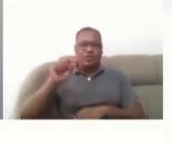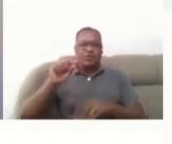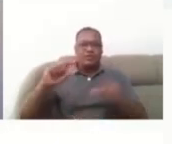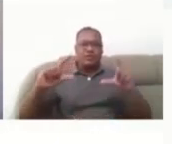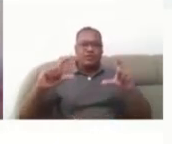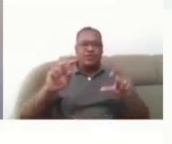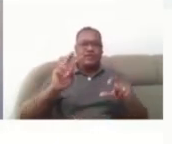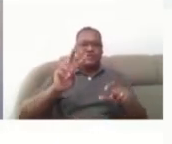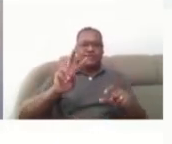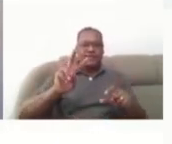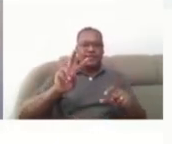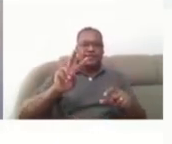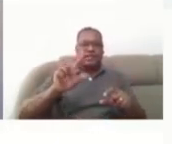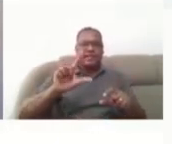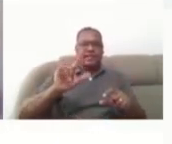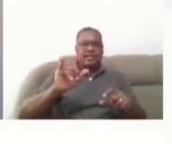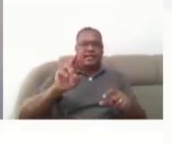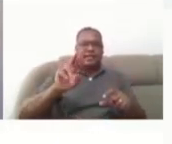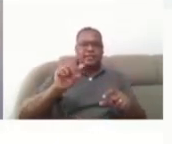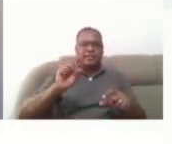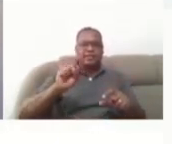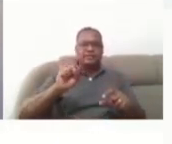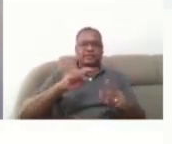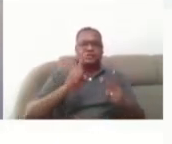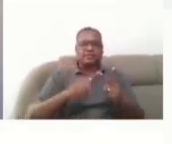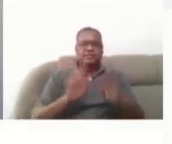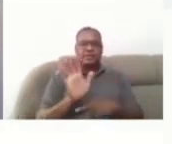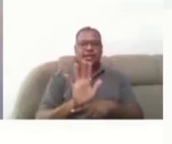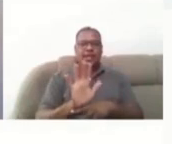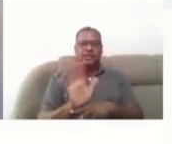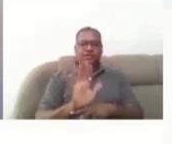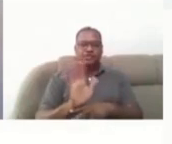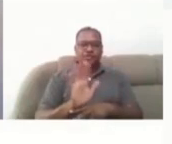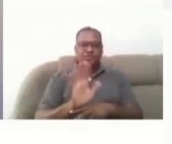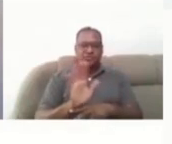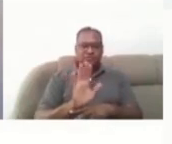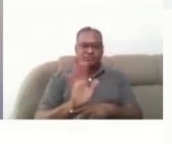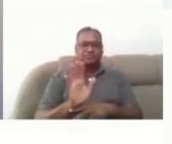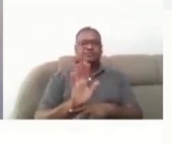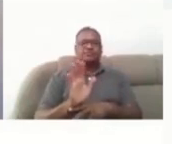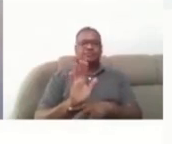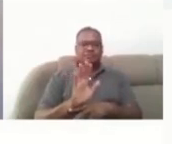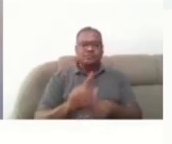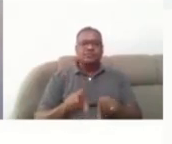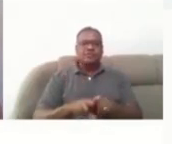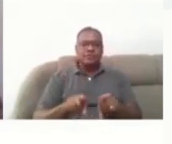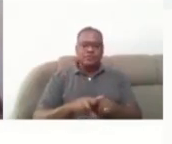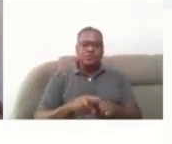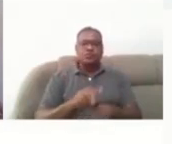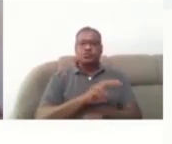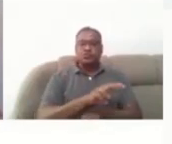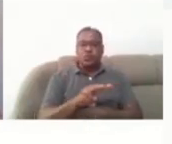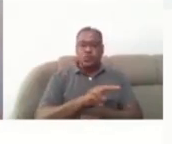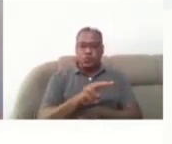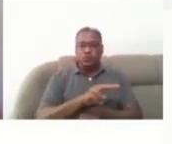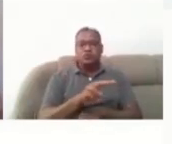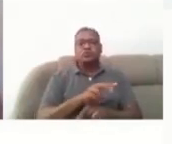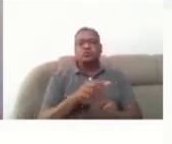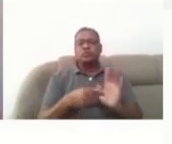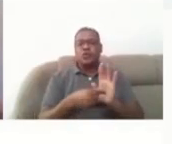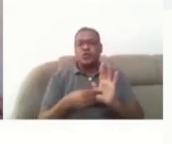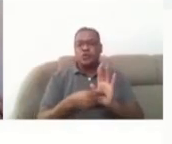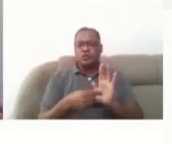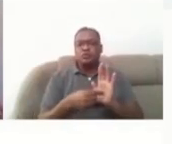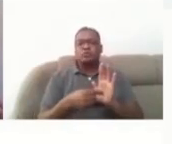Hangtalk, e o Vlibras, que são dois softwares que vão estar colaborando nessa